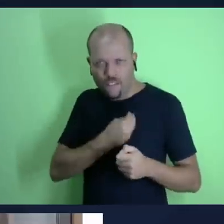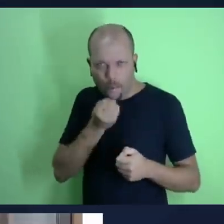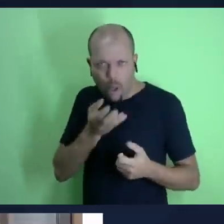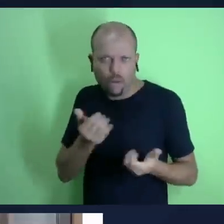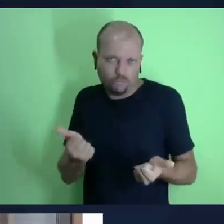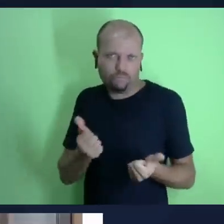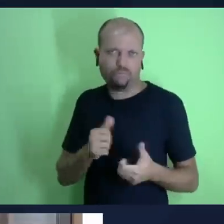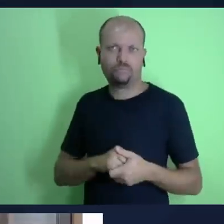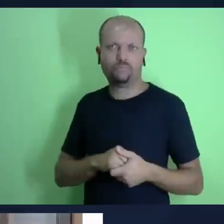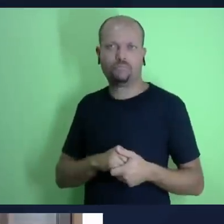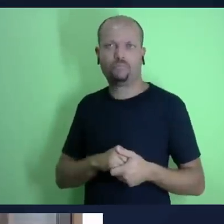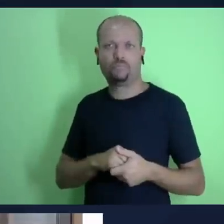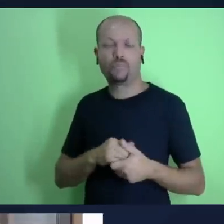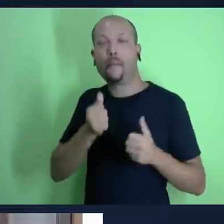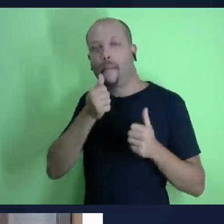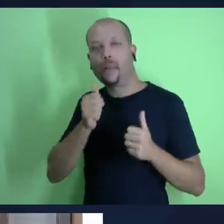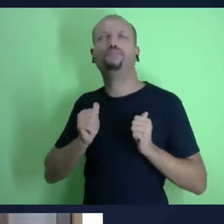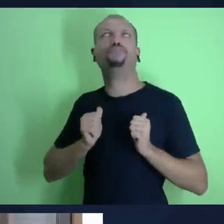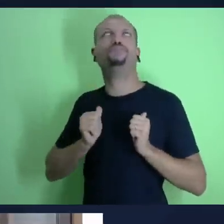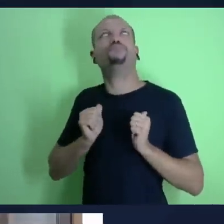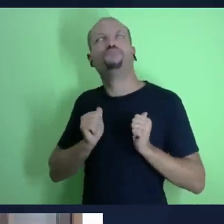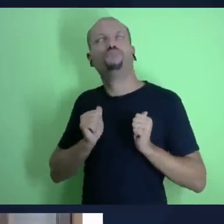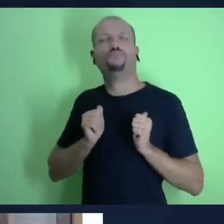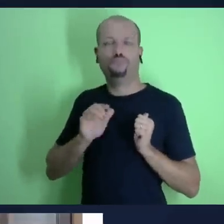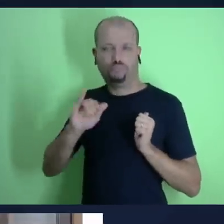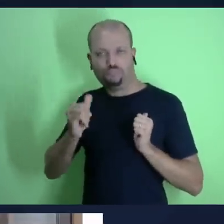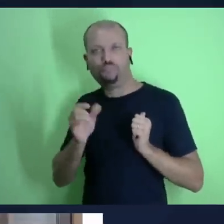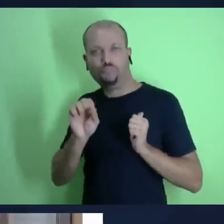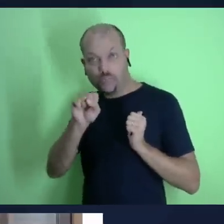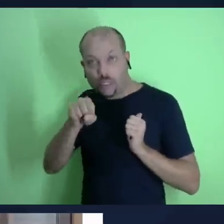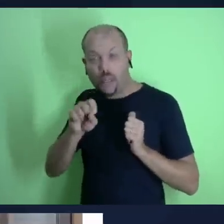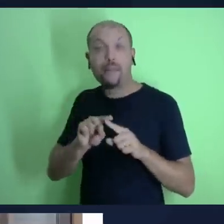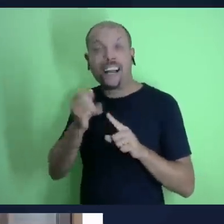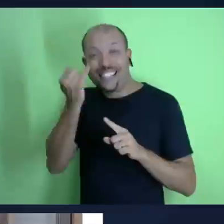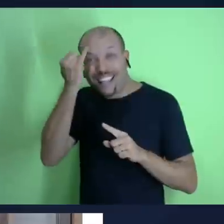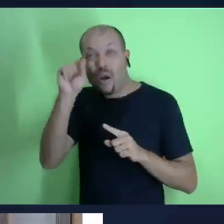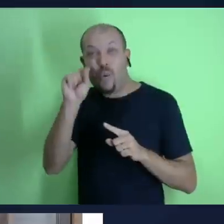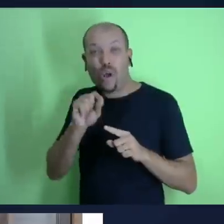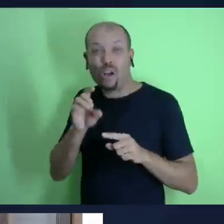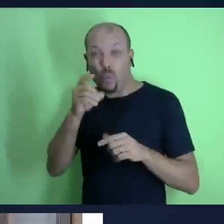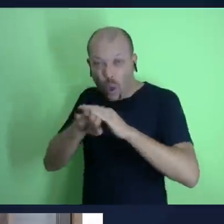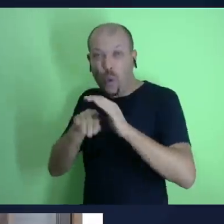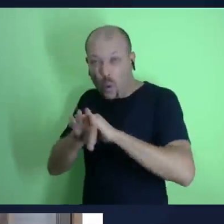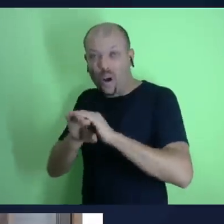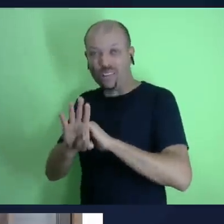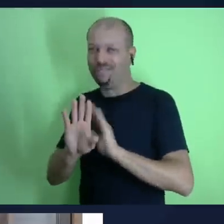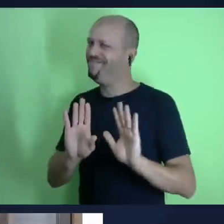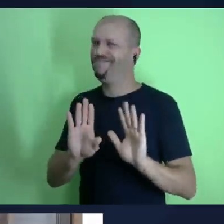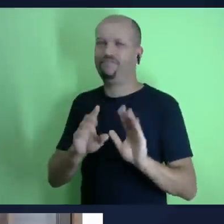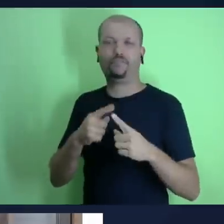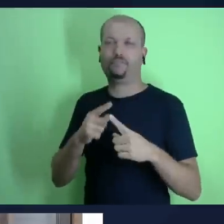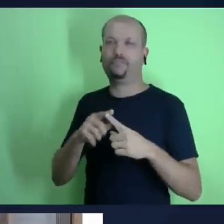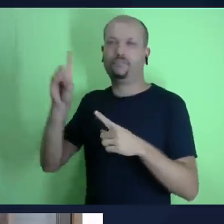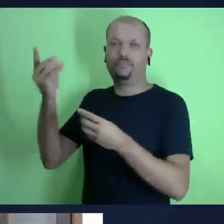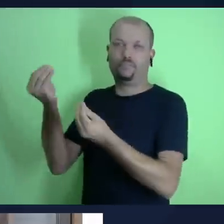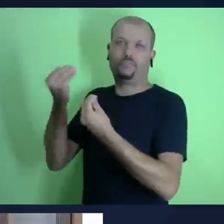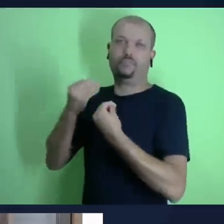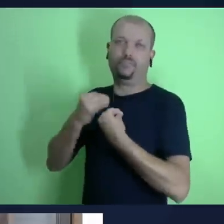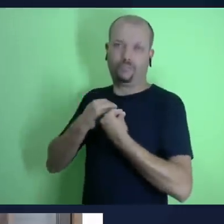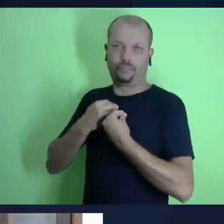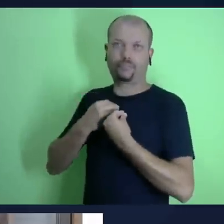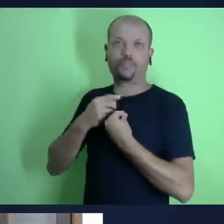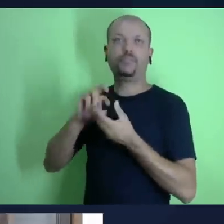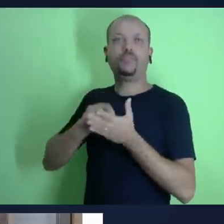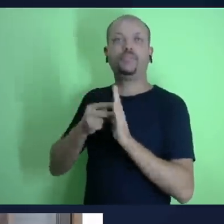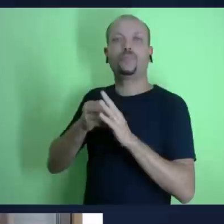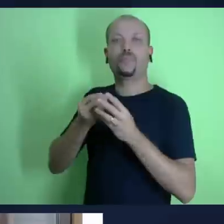recebesse de Deus e a gente estendesse a outra mão pra atender os necessitados as pessoas da nossa outra família só que a gente pega